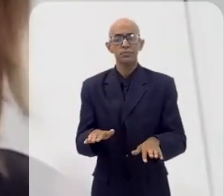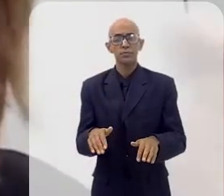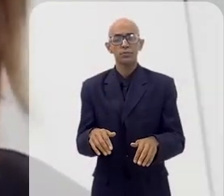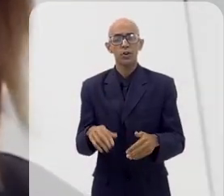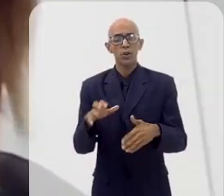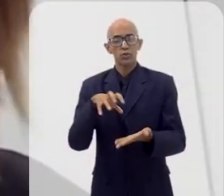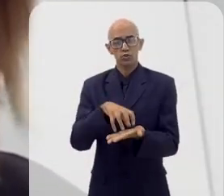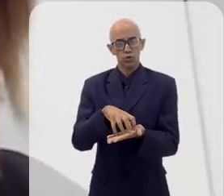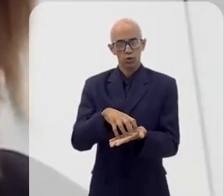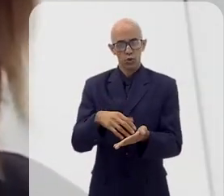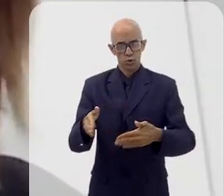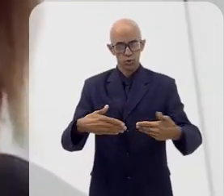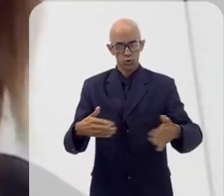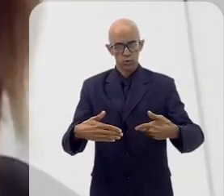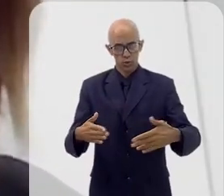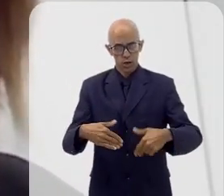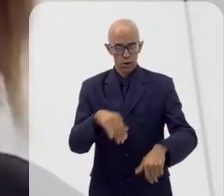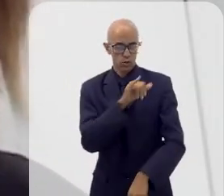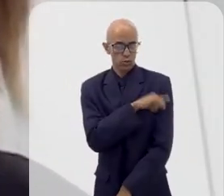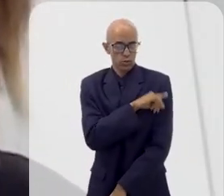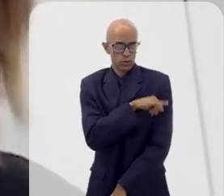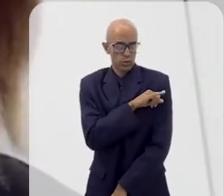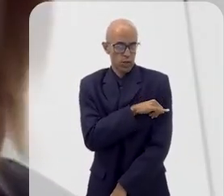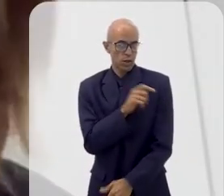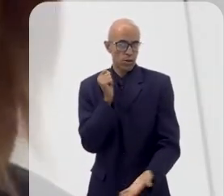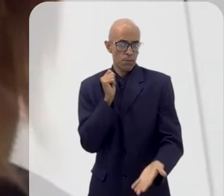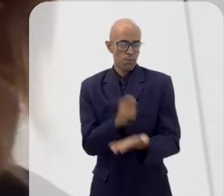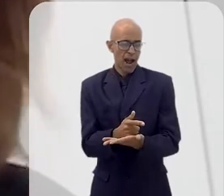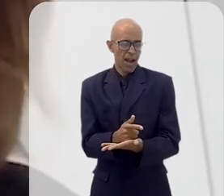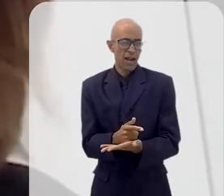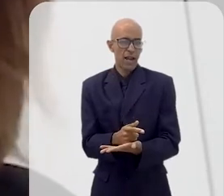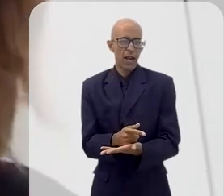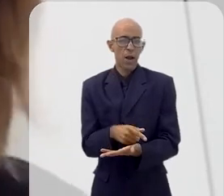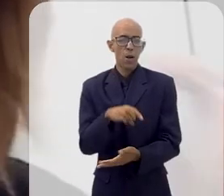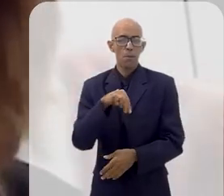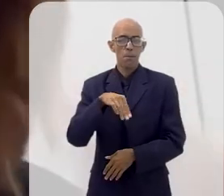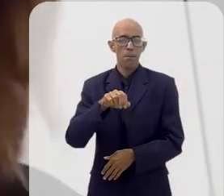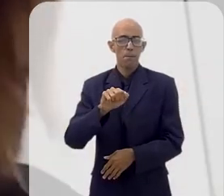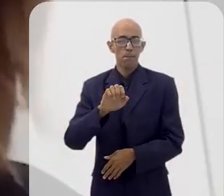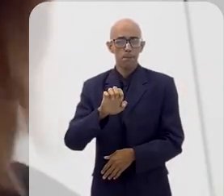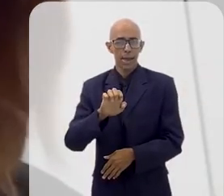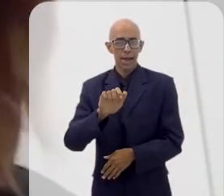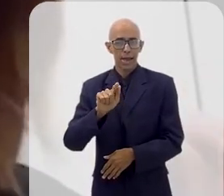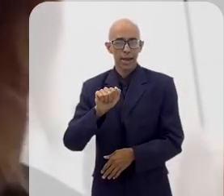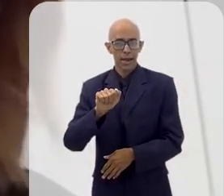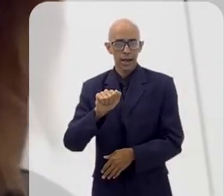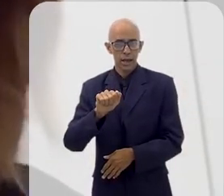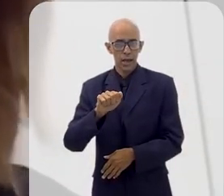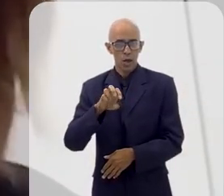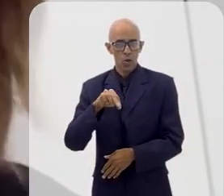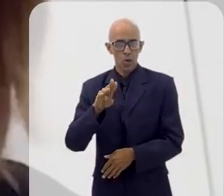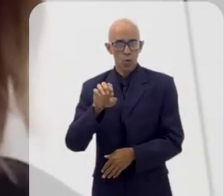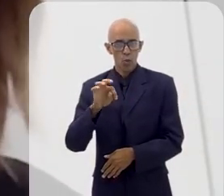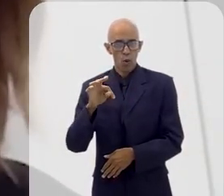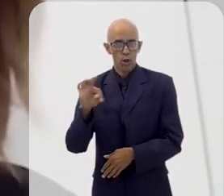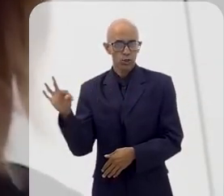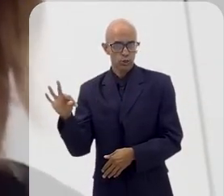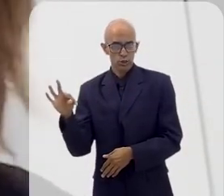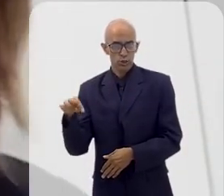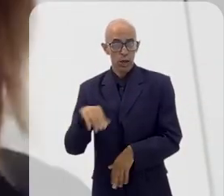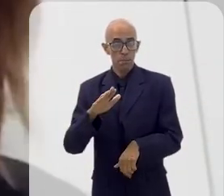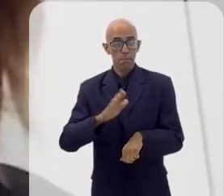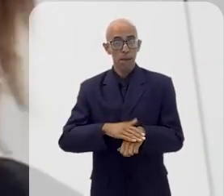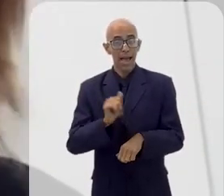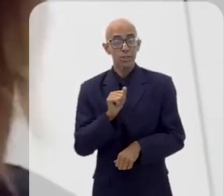O setor industrial, o industrial do Rio de Janeiro hoje, ele paga um megawatt maior, mais do que mil reais um megawatt hora.